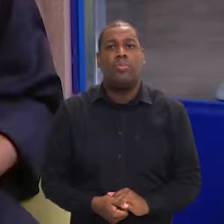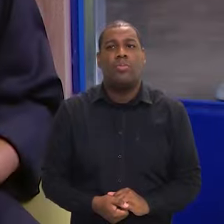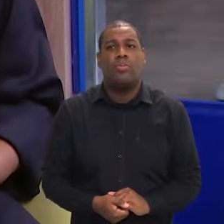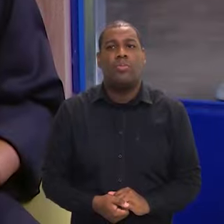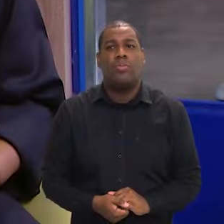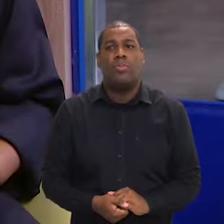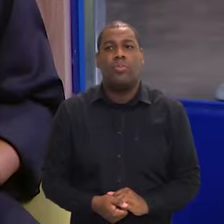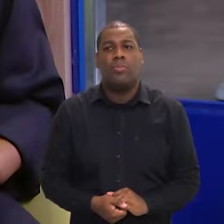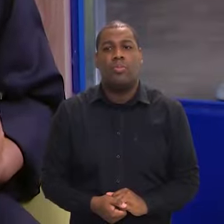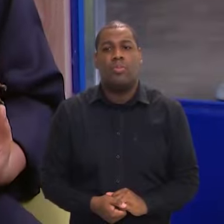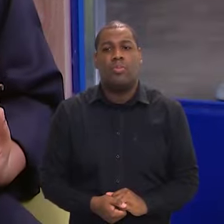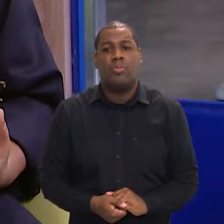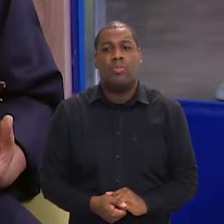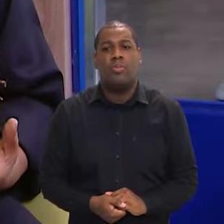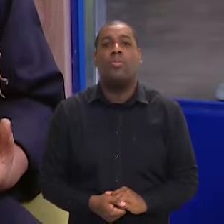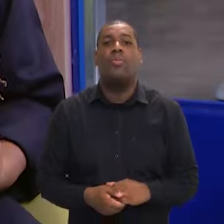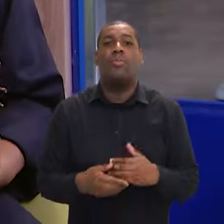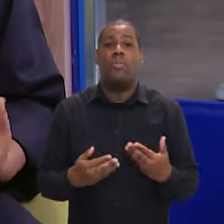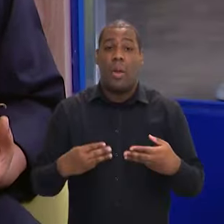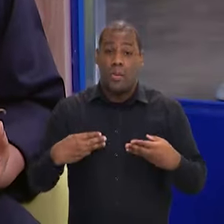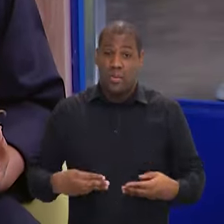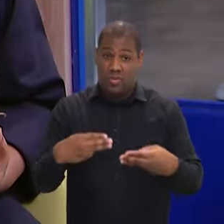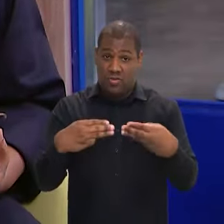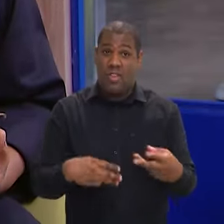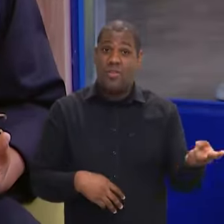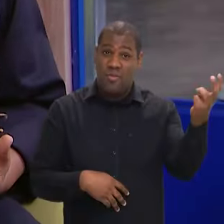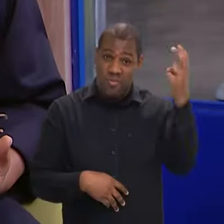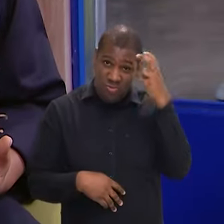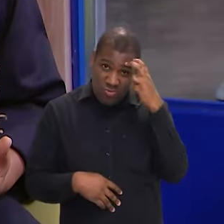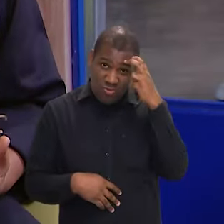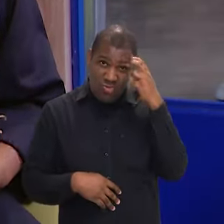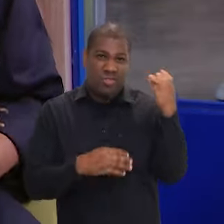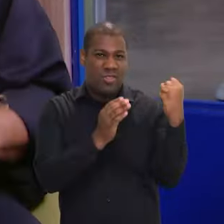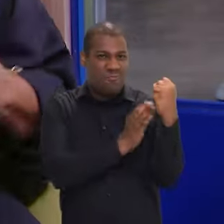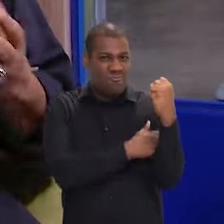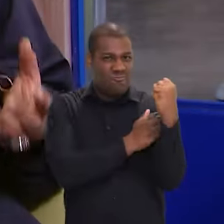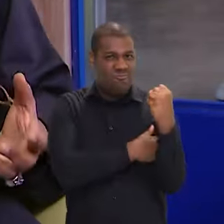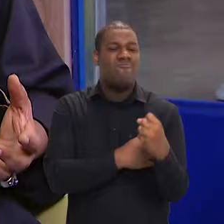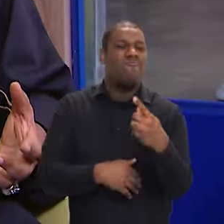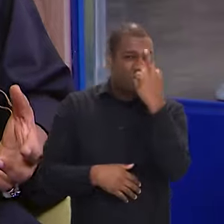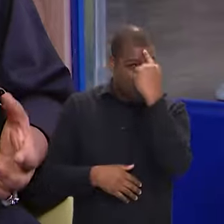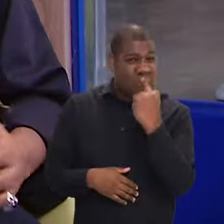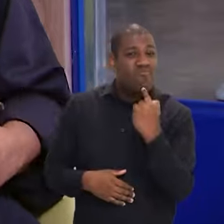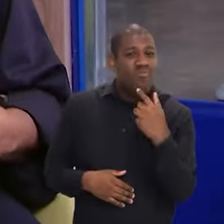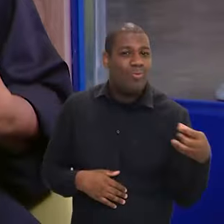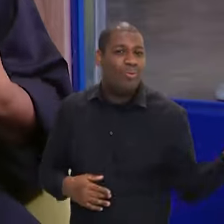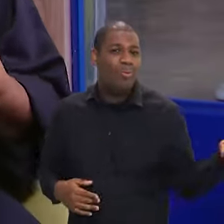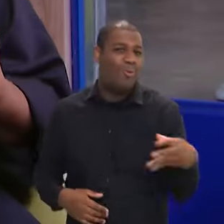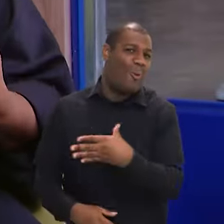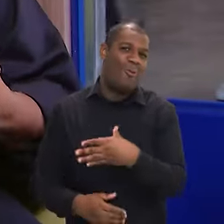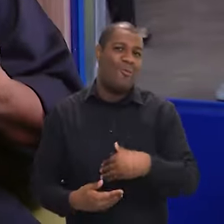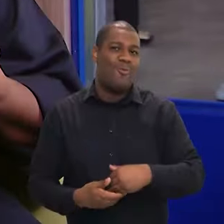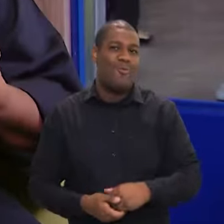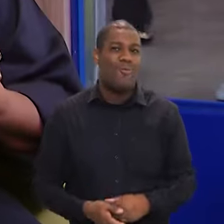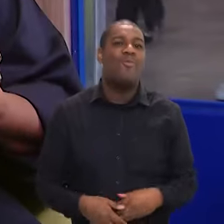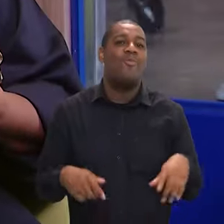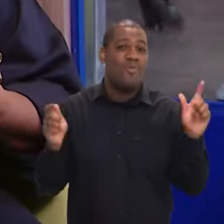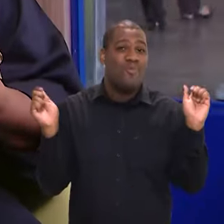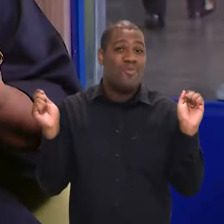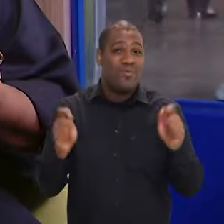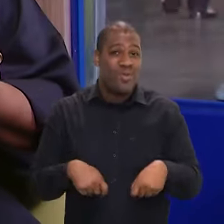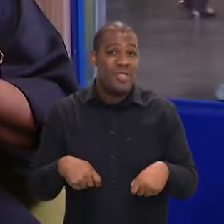materializado. Então, é uma volta do Ministério da Cultura e outro padrão, com um nível de